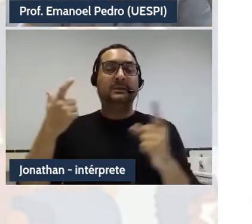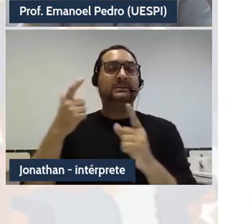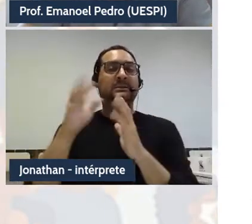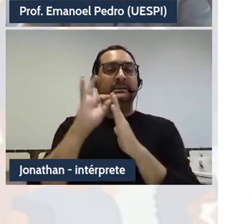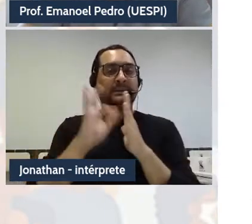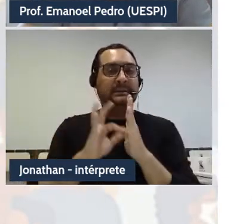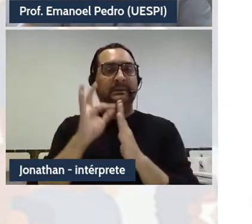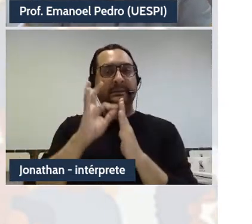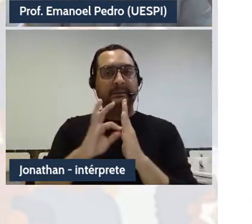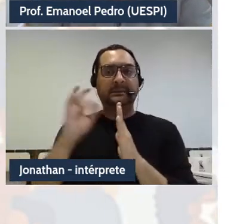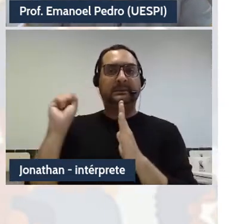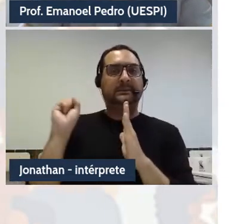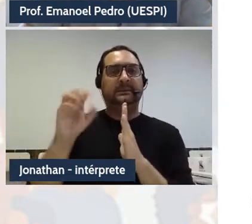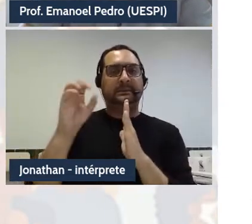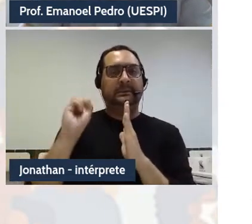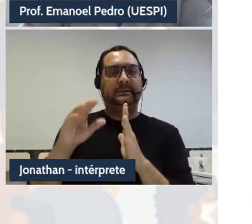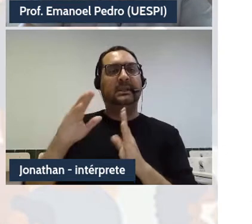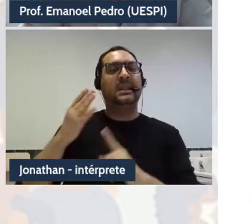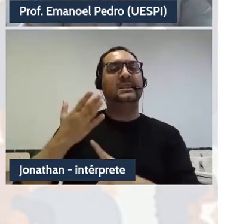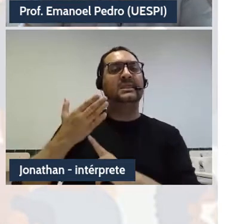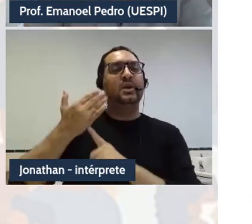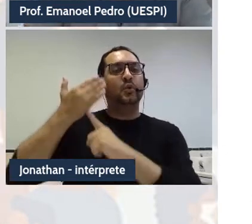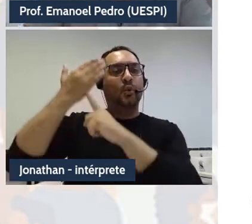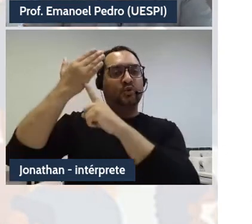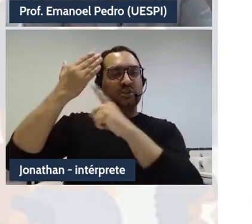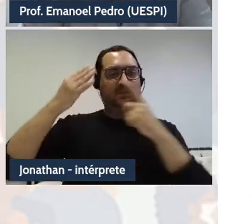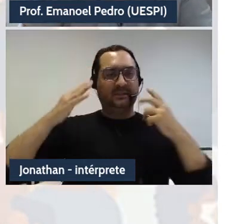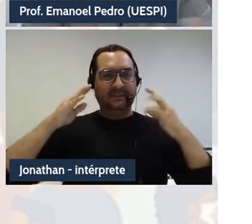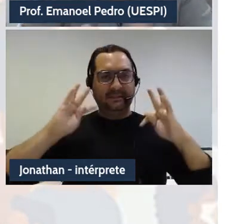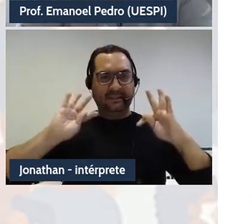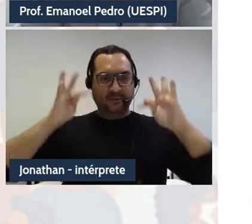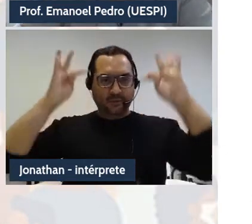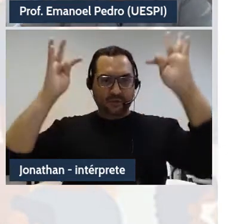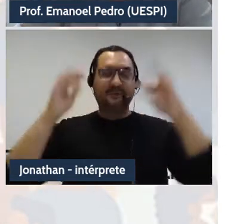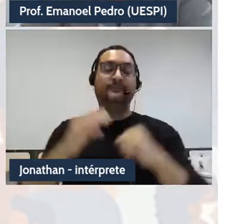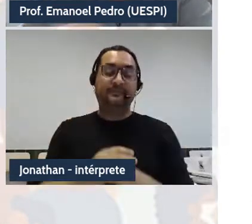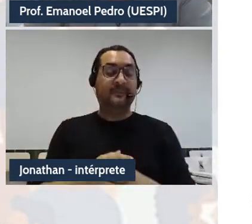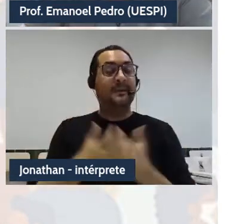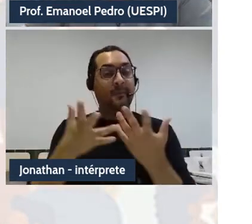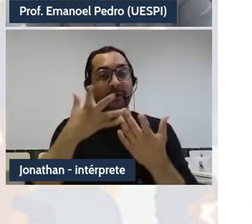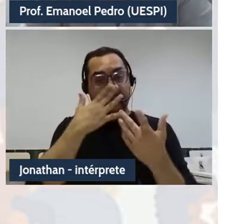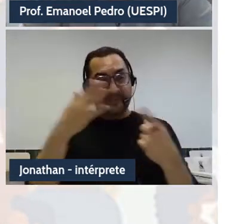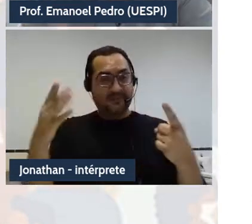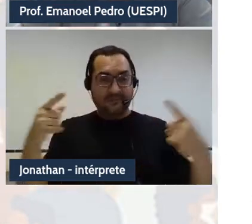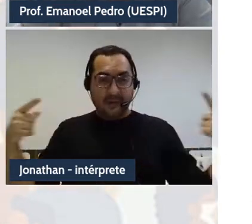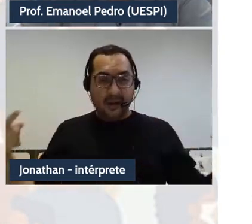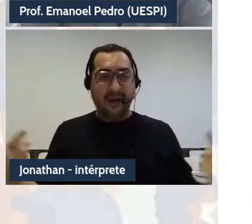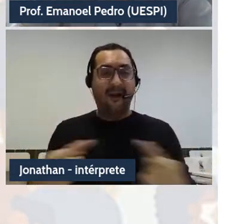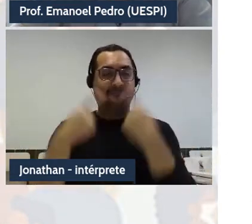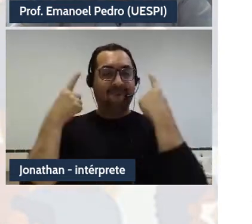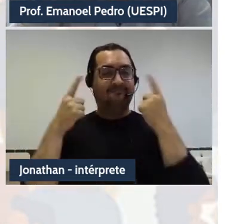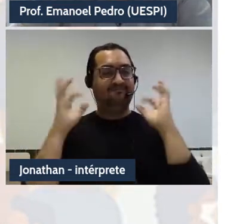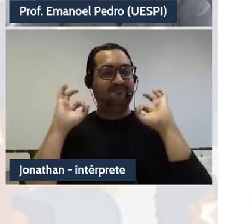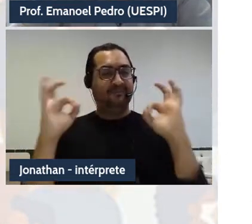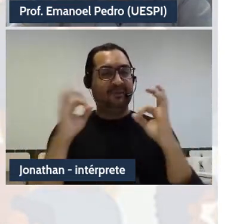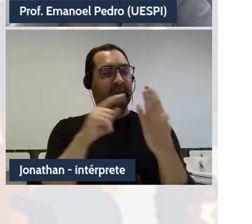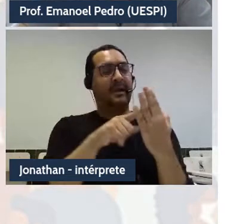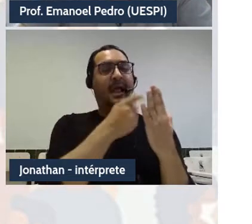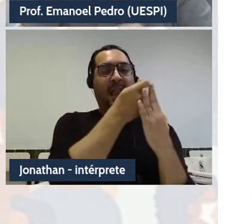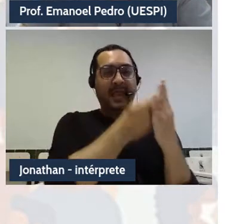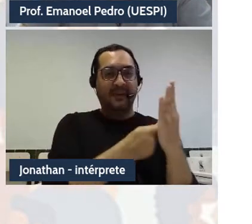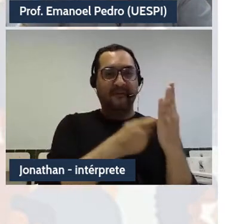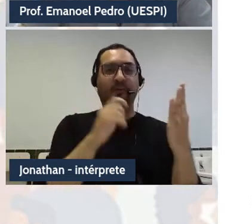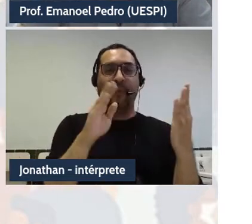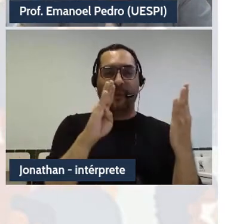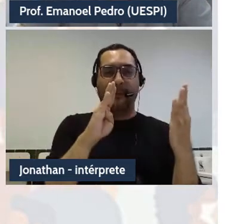tecnologias. Não é coincidência que tanto o artigo de Bevaniste quanto o campo da linguística computacional surjam